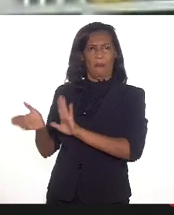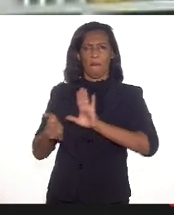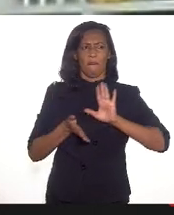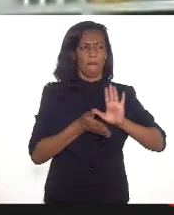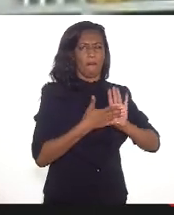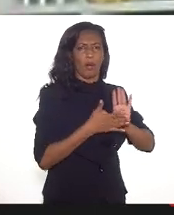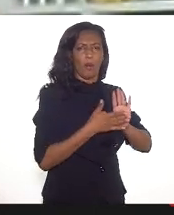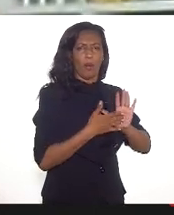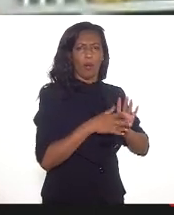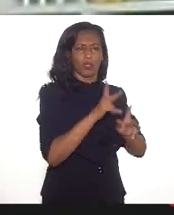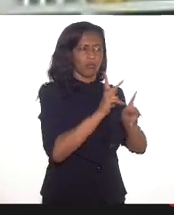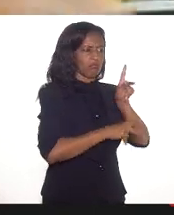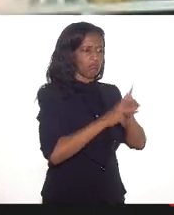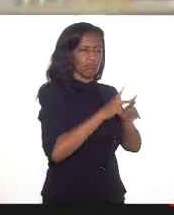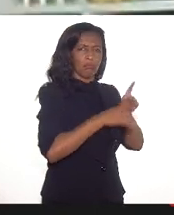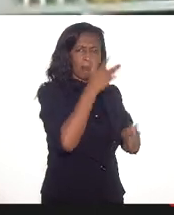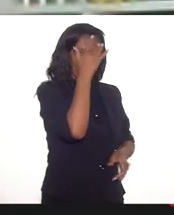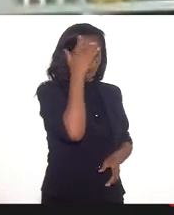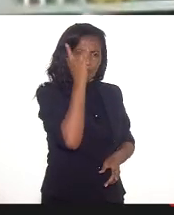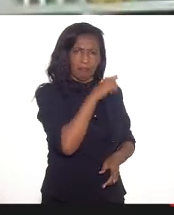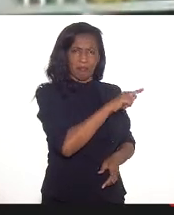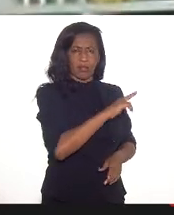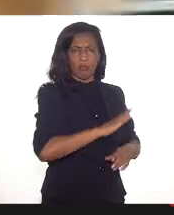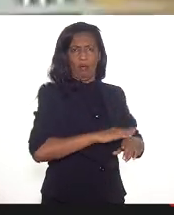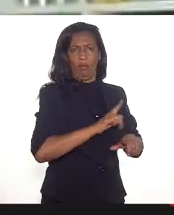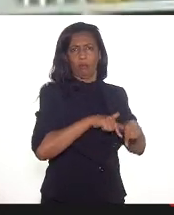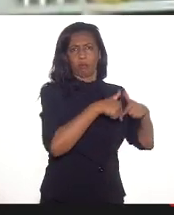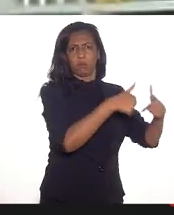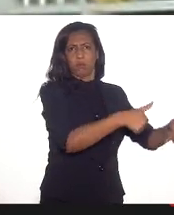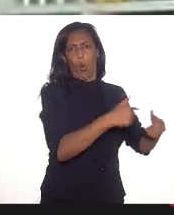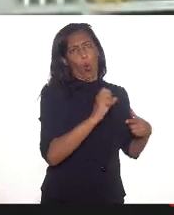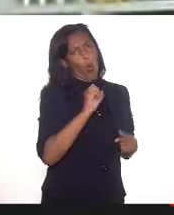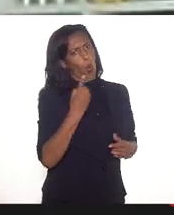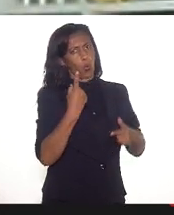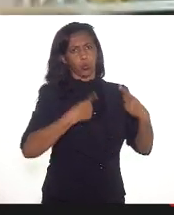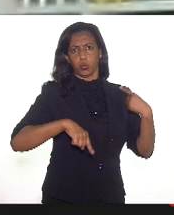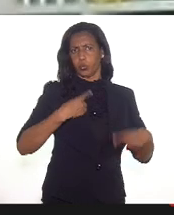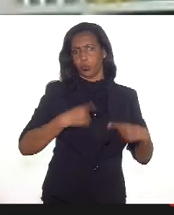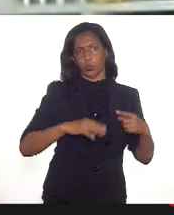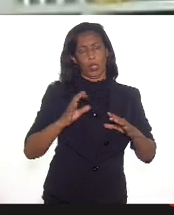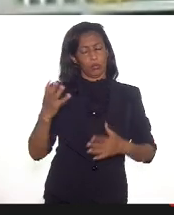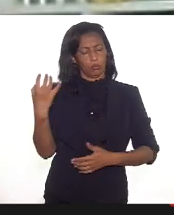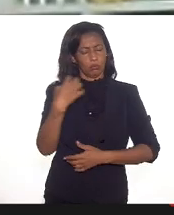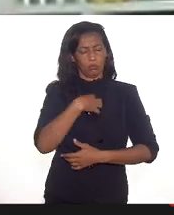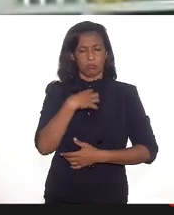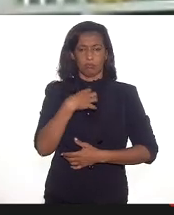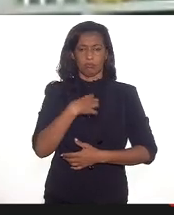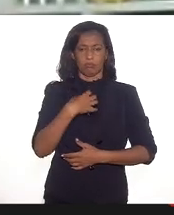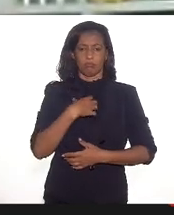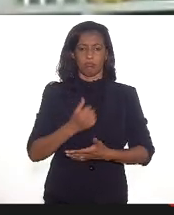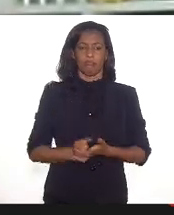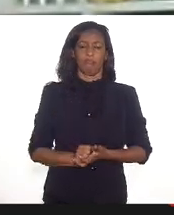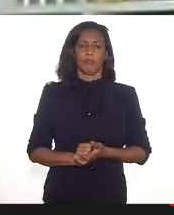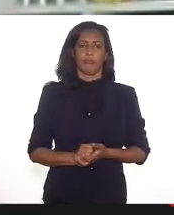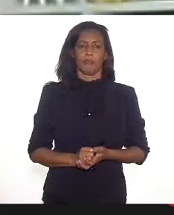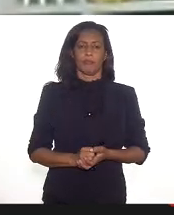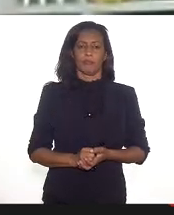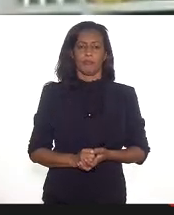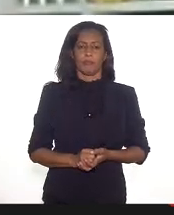pessoas que atuam profissionalmente ou politicamente no sentido de estarem